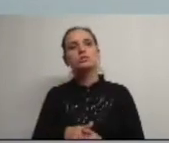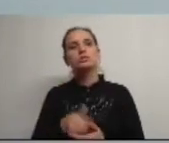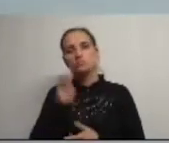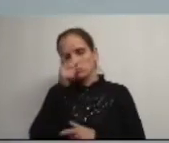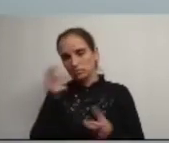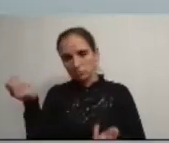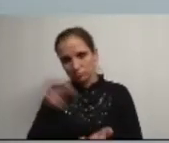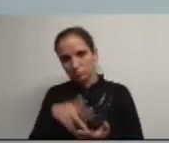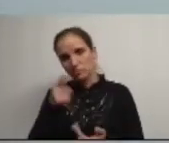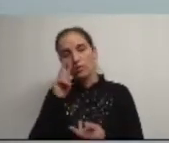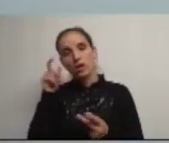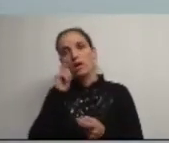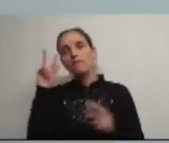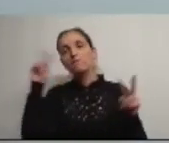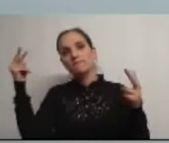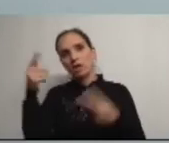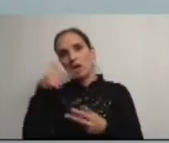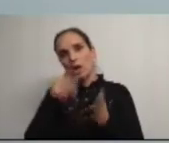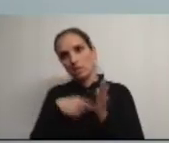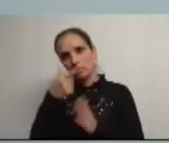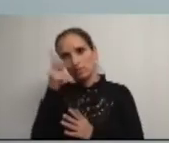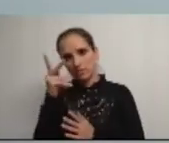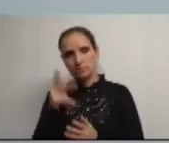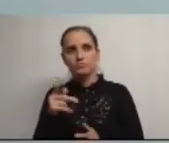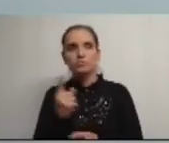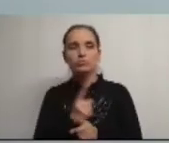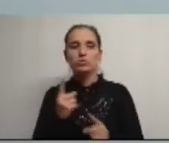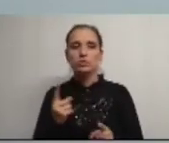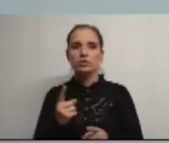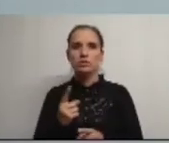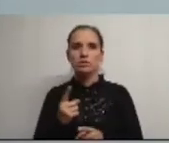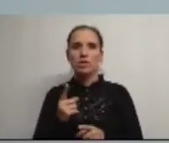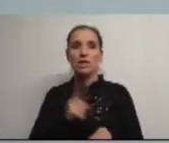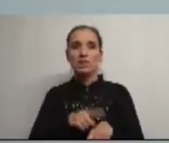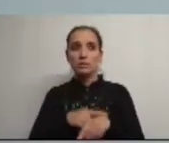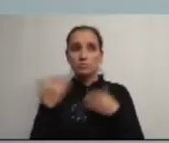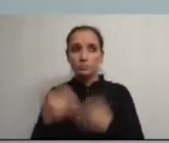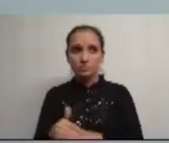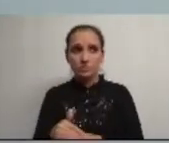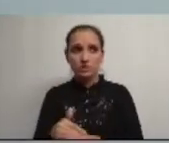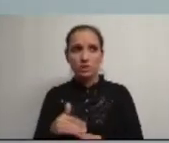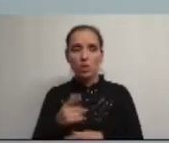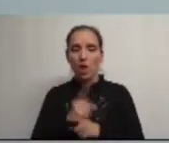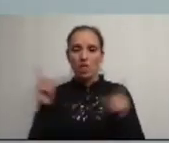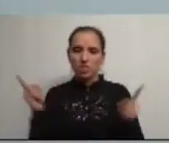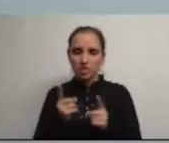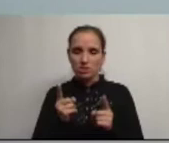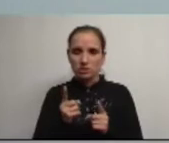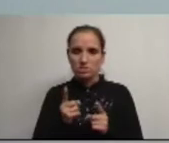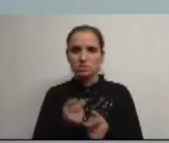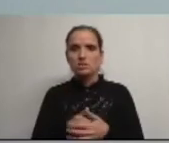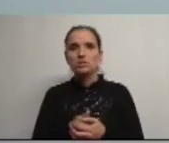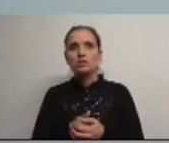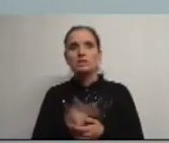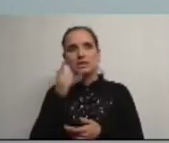público todos aqueles que nos cheguem no Agda TV porque o tempo é curto irei ser breve e portanto